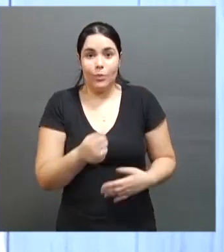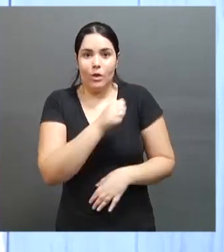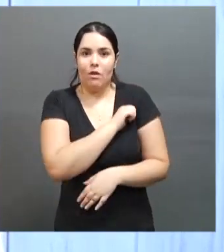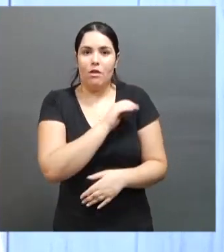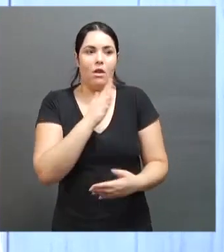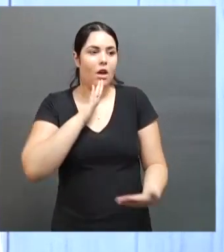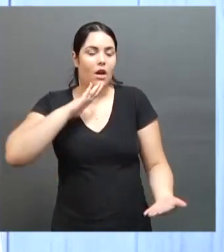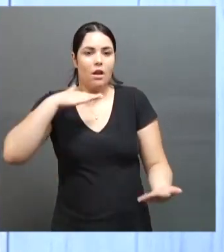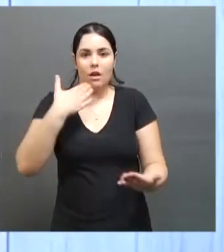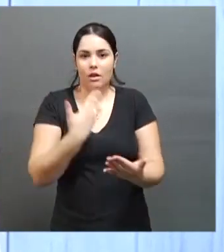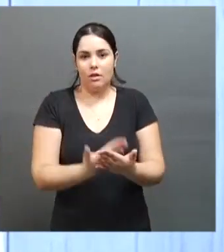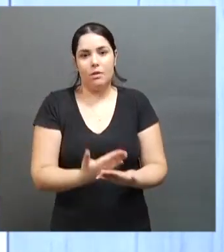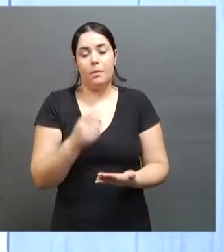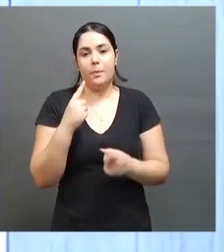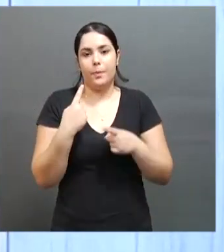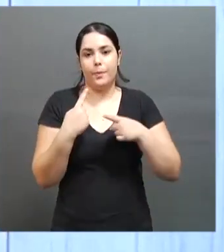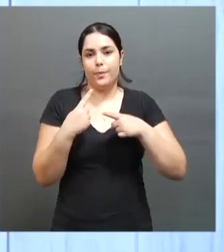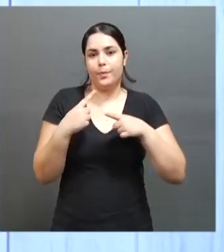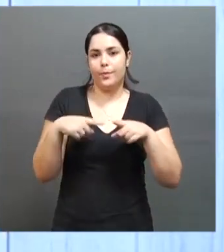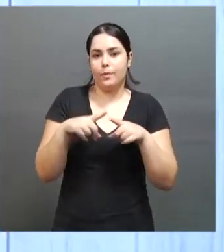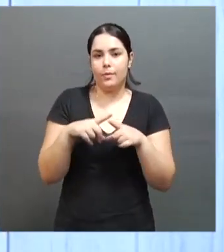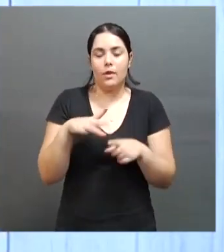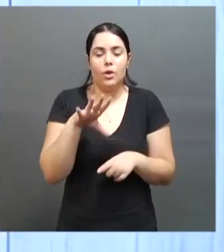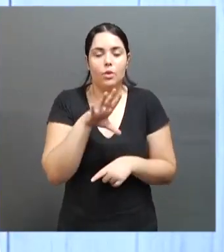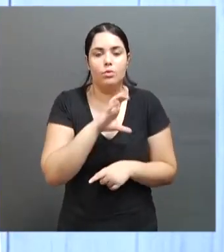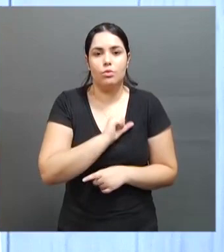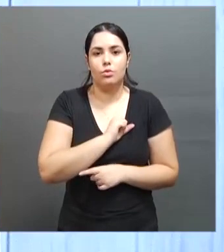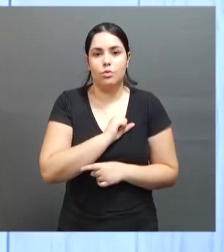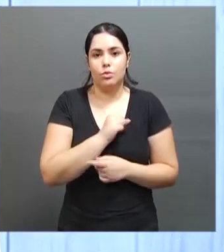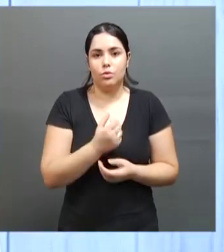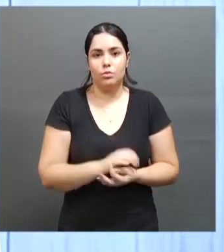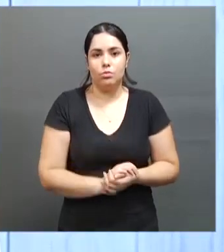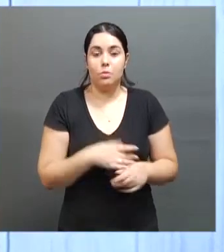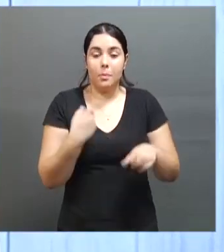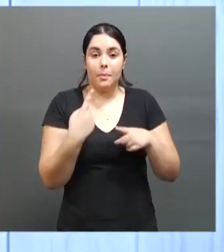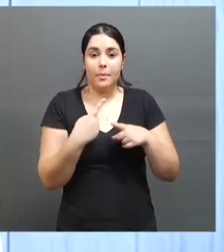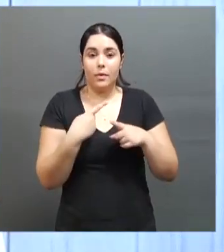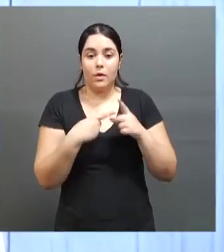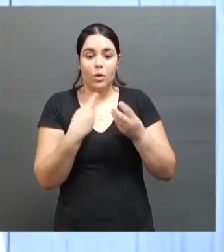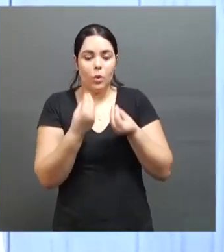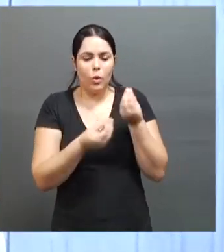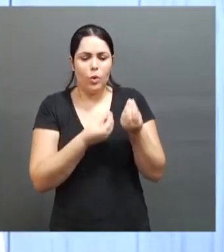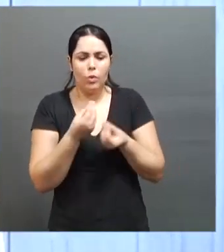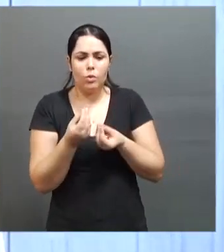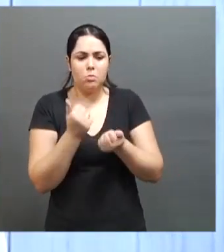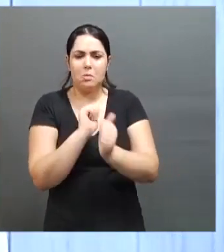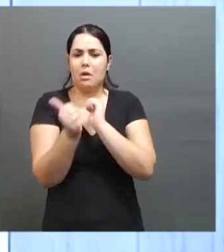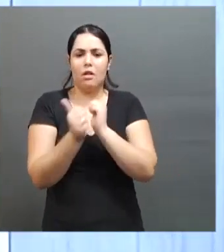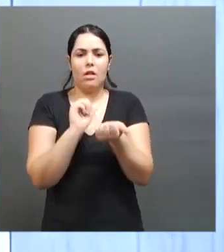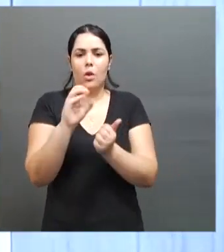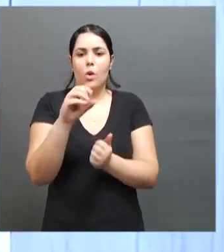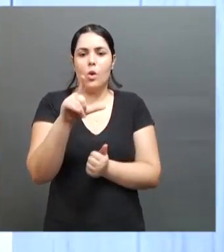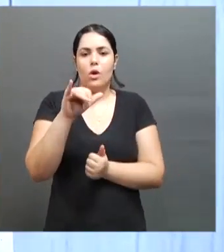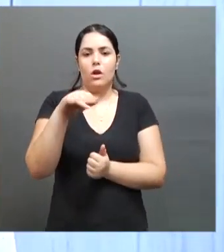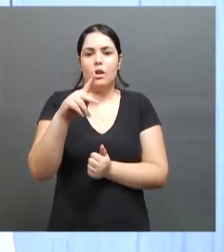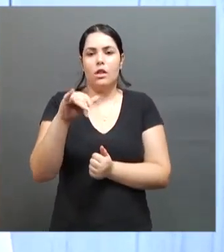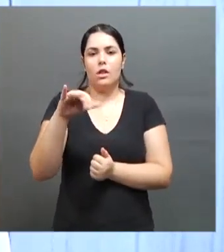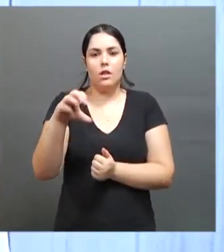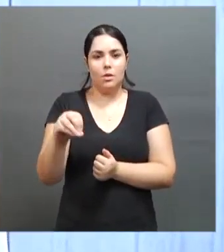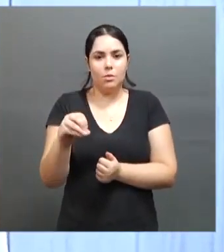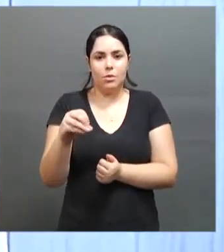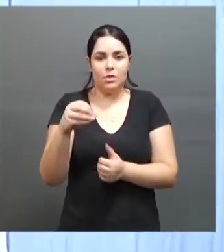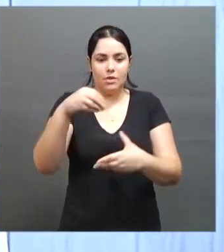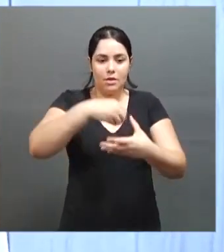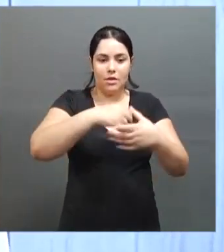encantados com ela, como ter um atleta olímpico na sala de